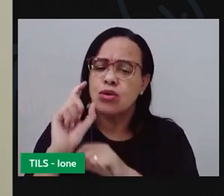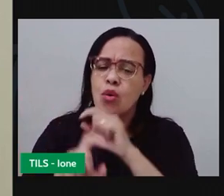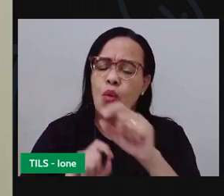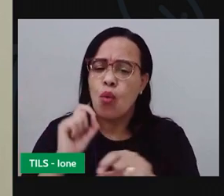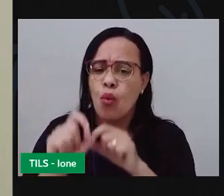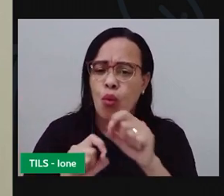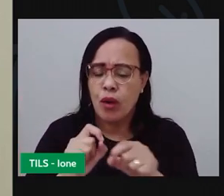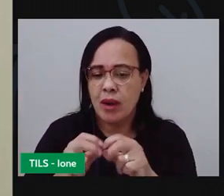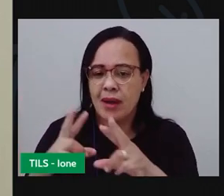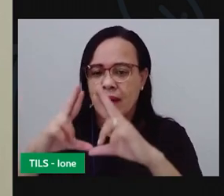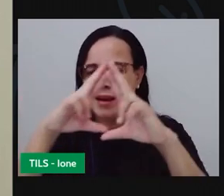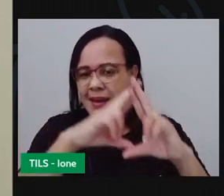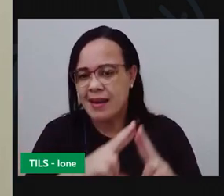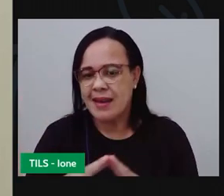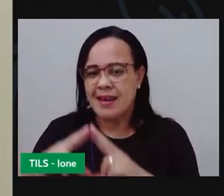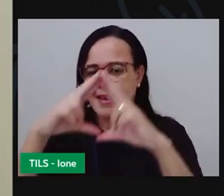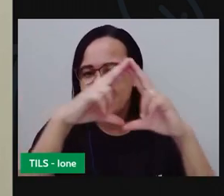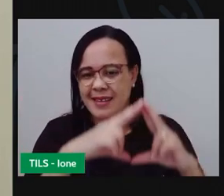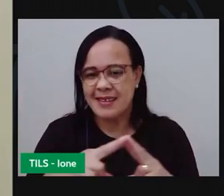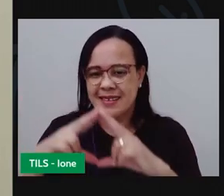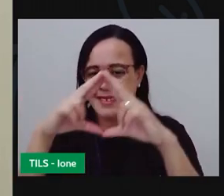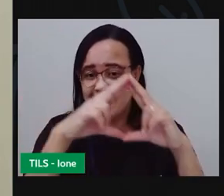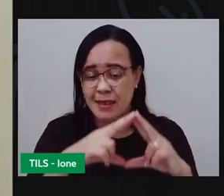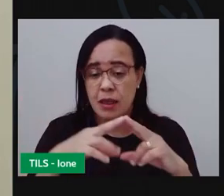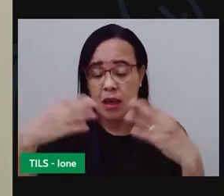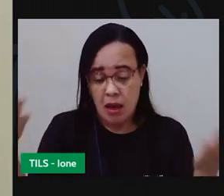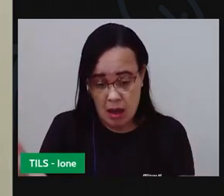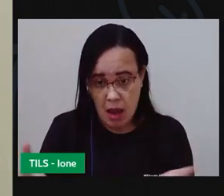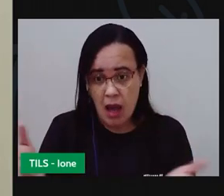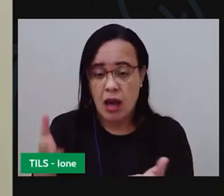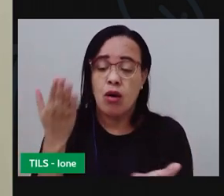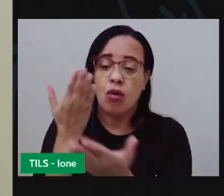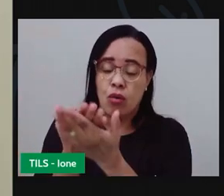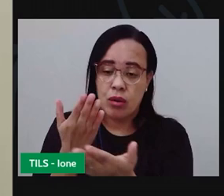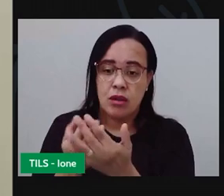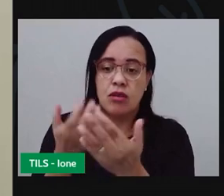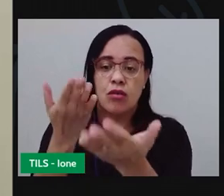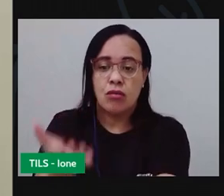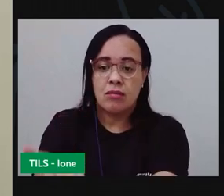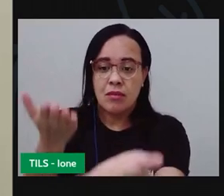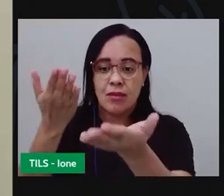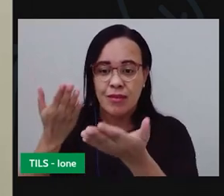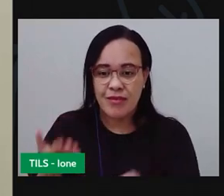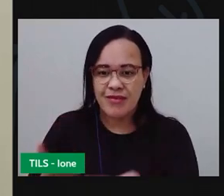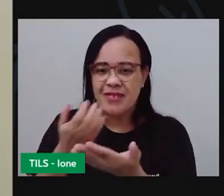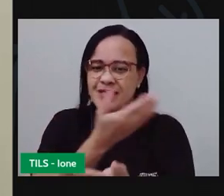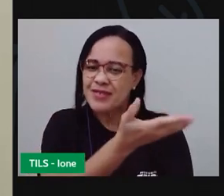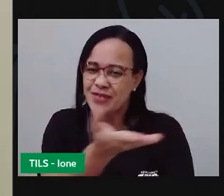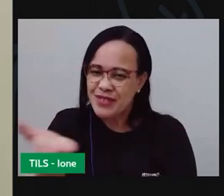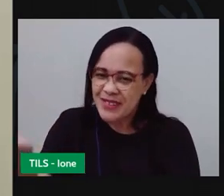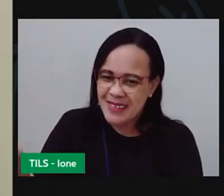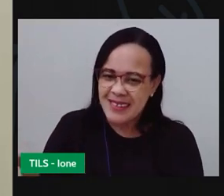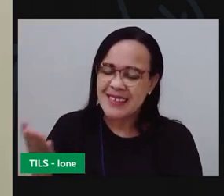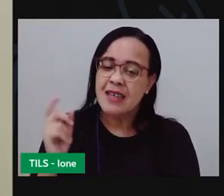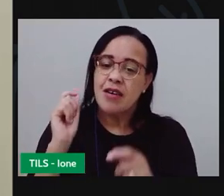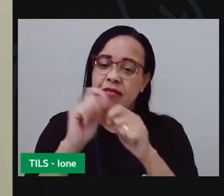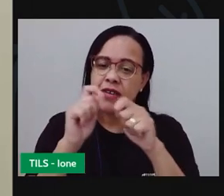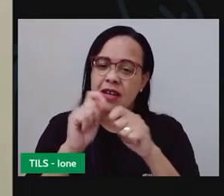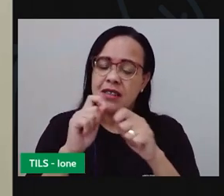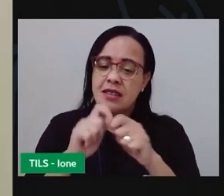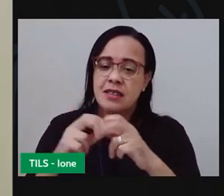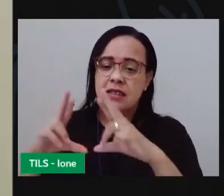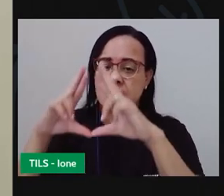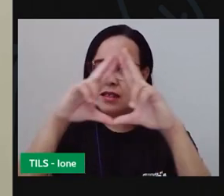reutilizar. Então, nessa aula, eu vou convidar vocês a fazer uma